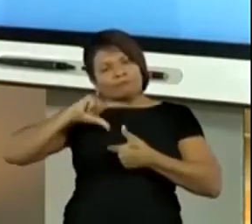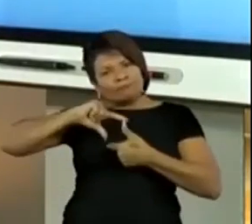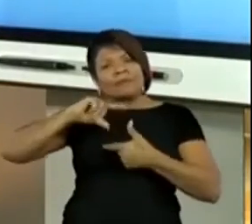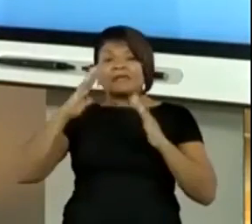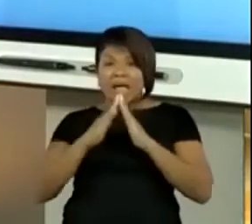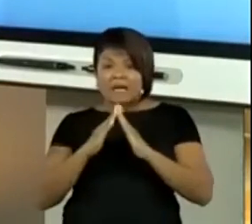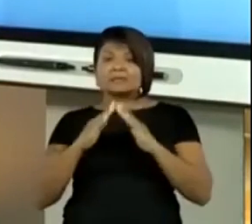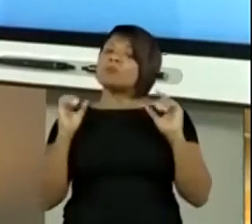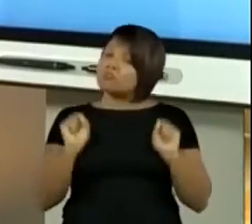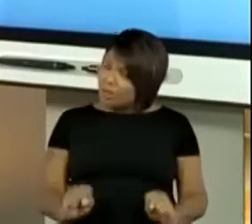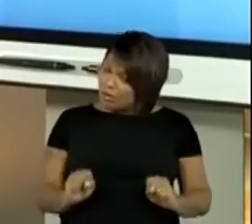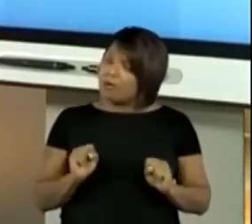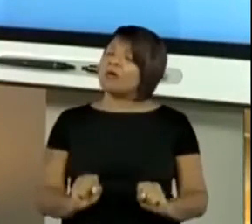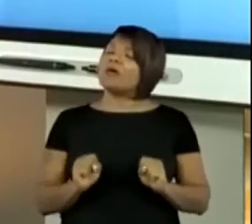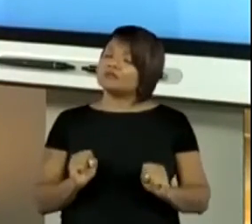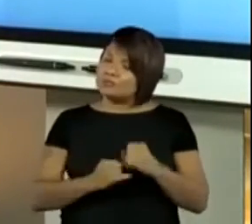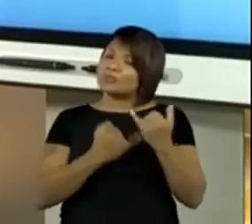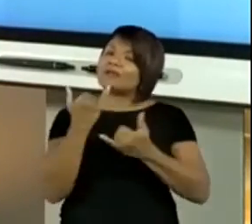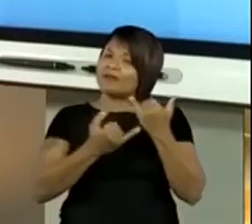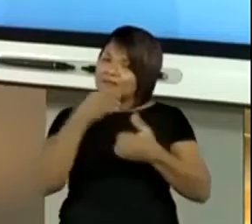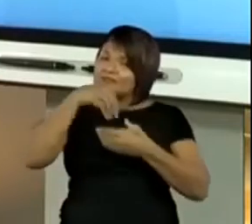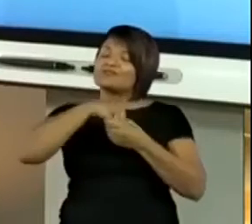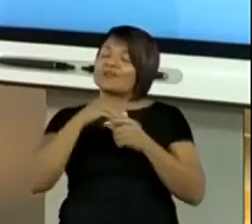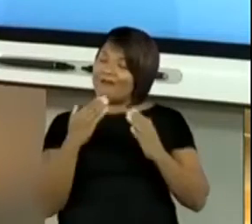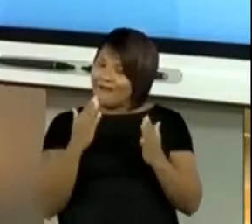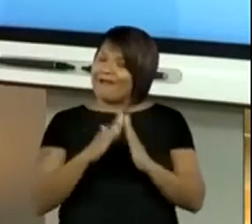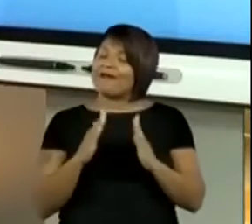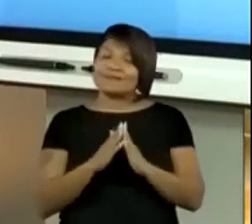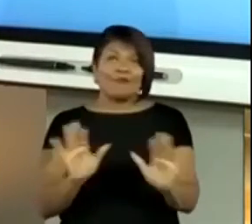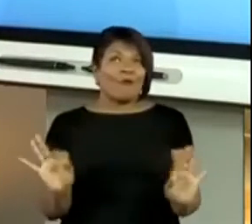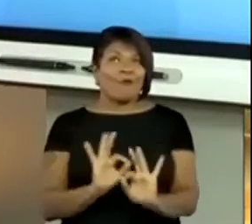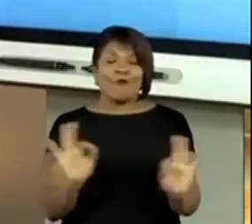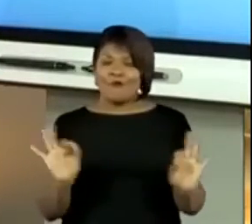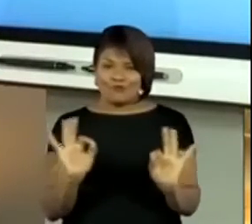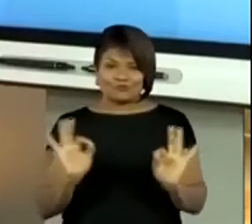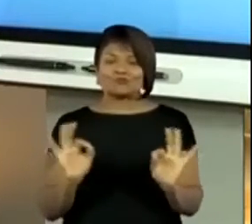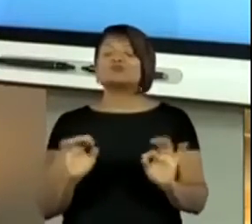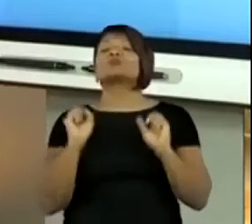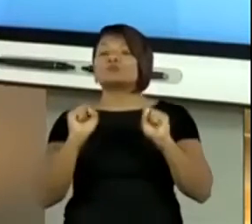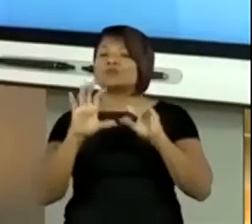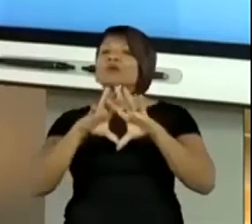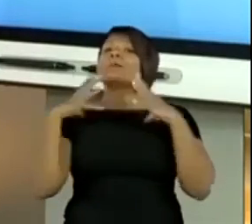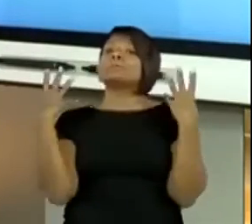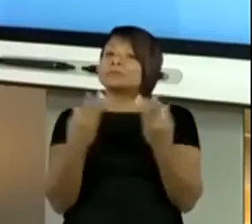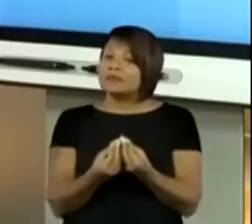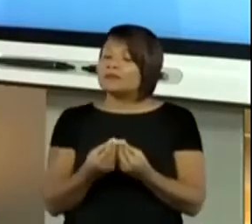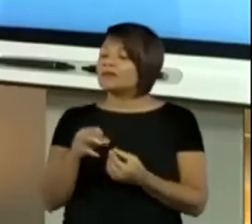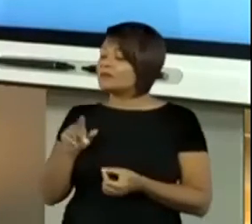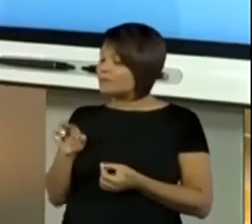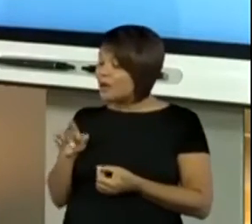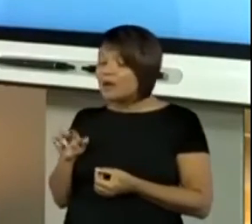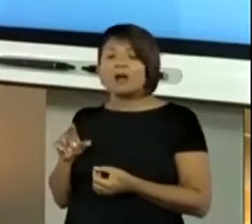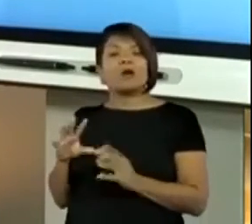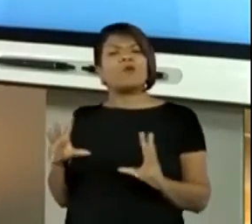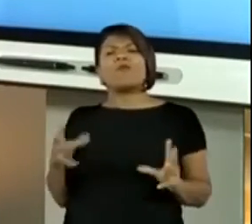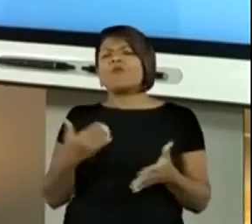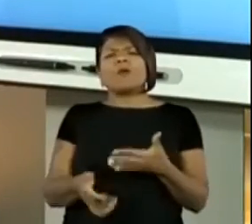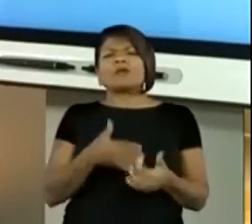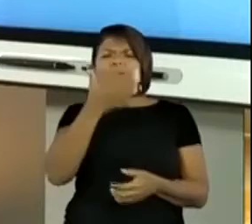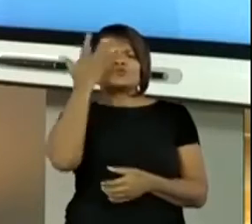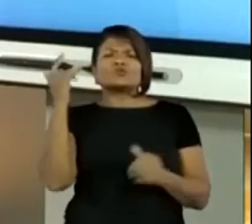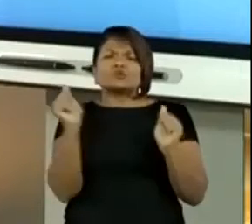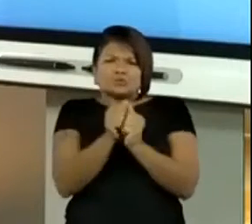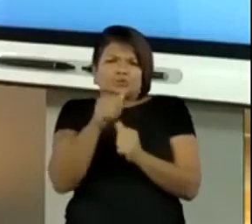joguinhos são ótimos para a gente estar brincando em casa, né? Com o familiar, com irmãos, com quem vocês estiverem lá em